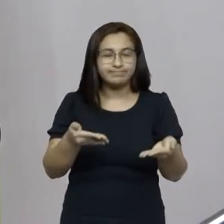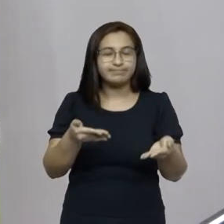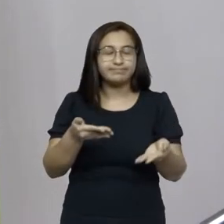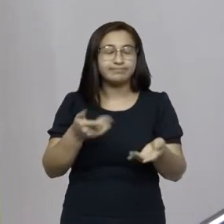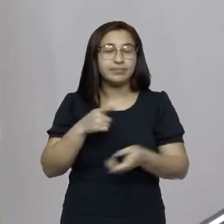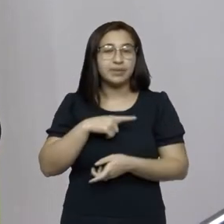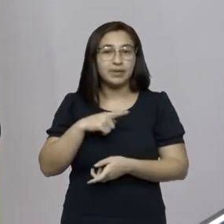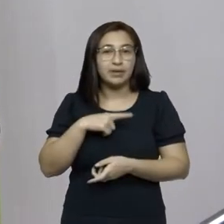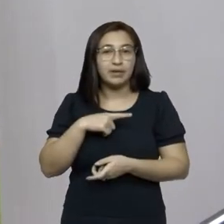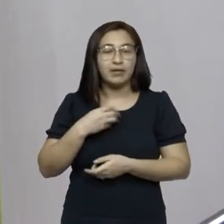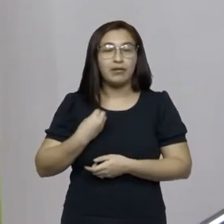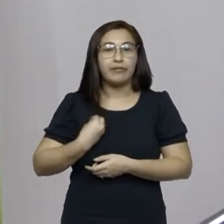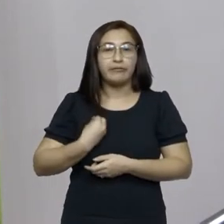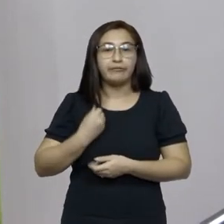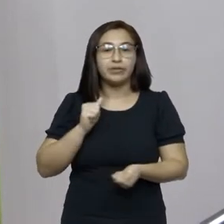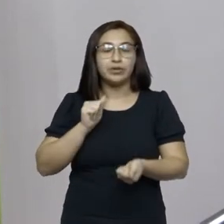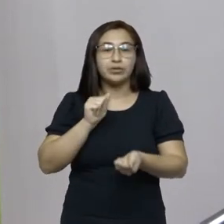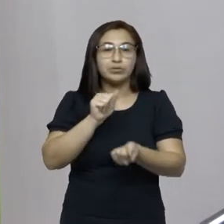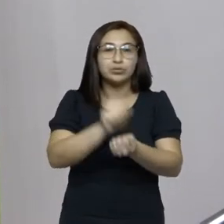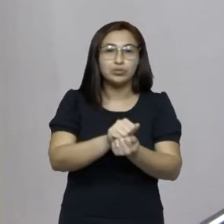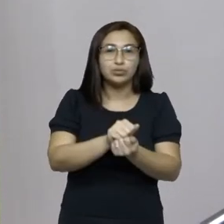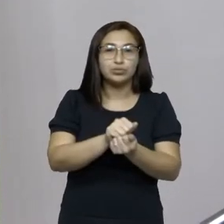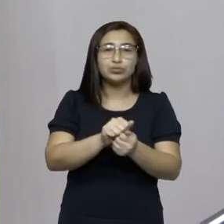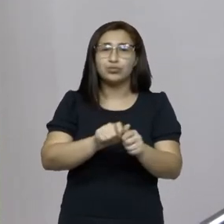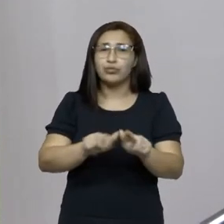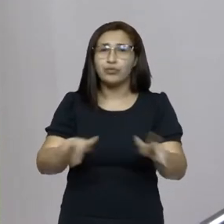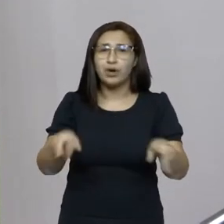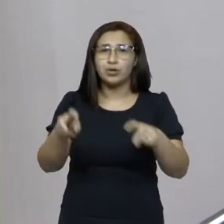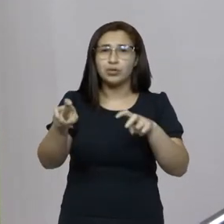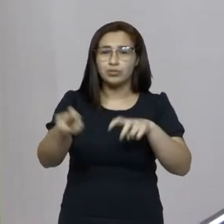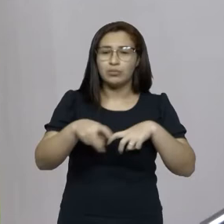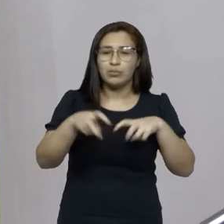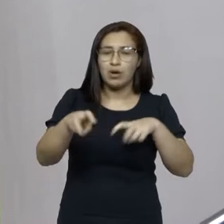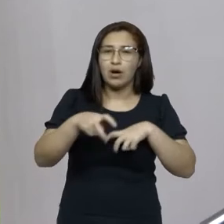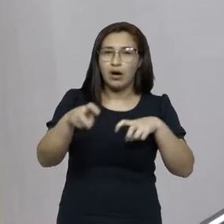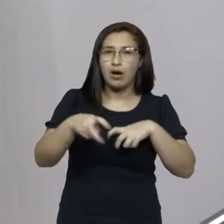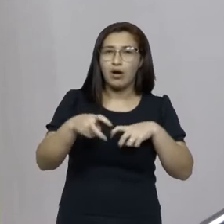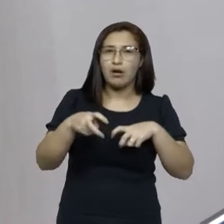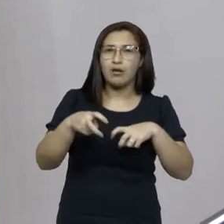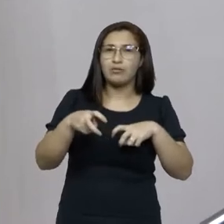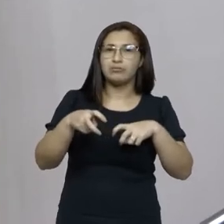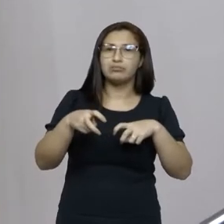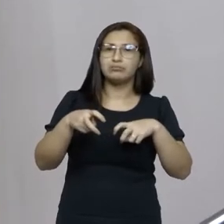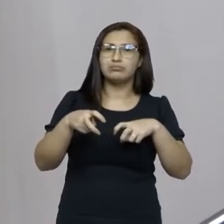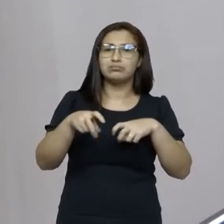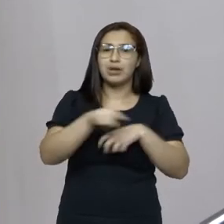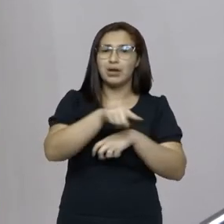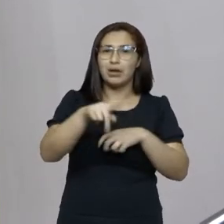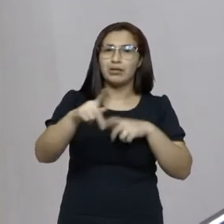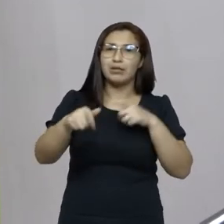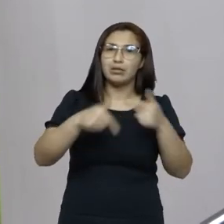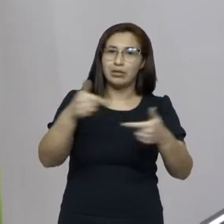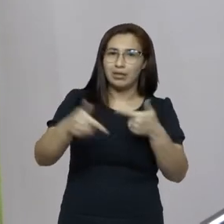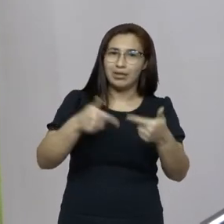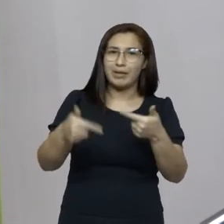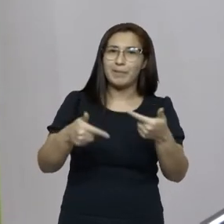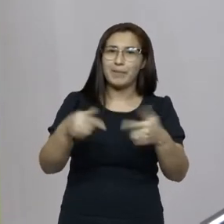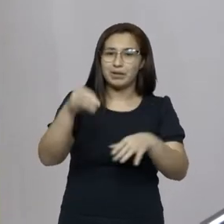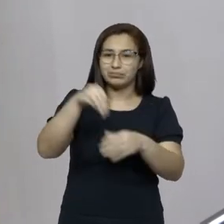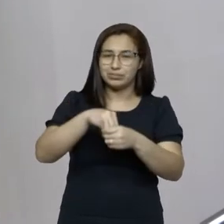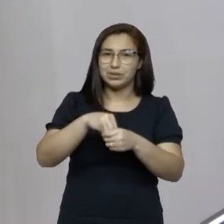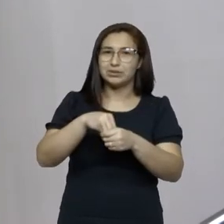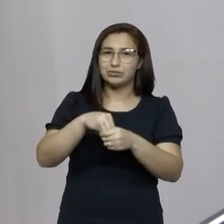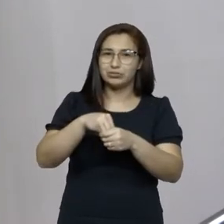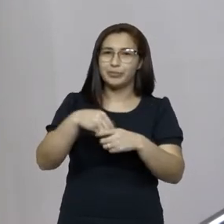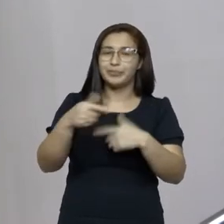a presença de muitos agricultores e agricultoras que trabalham com